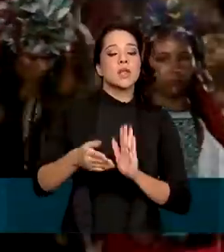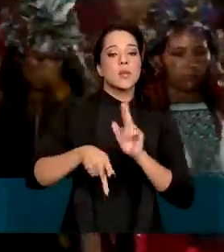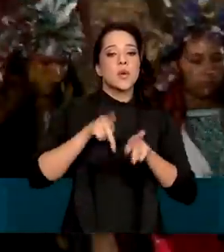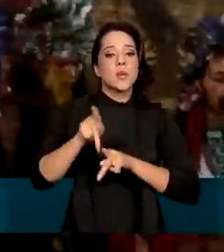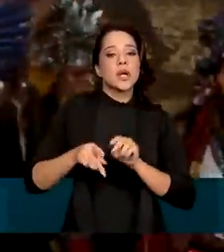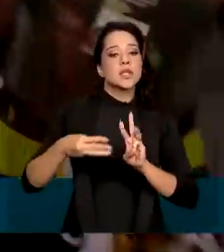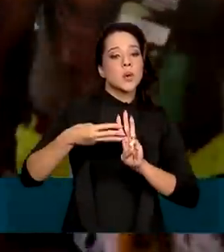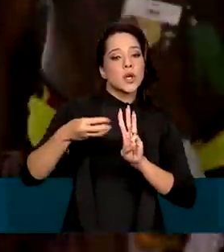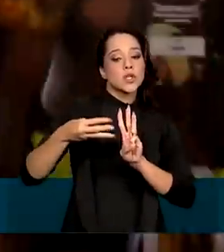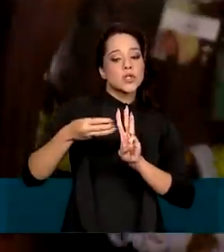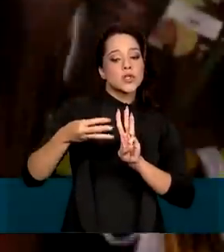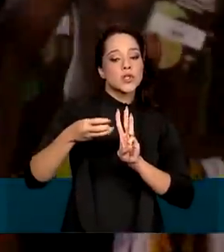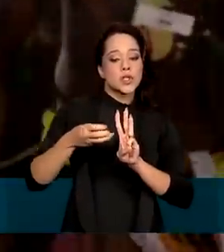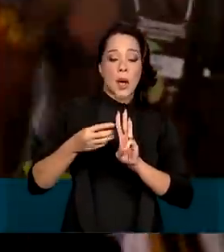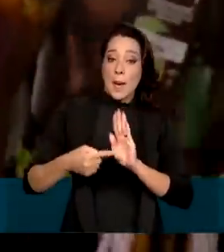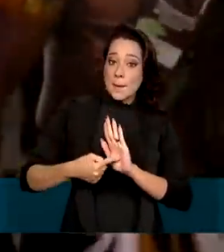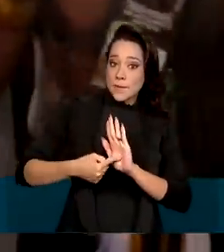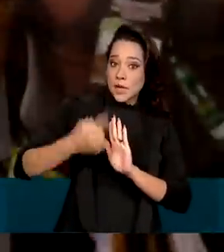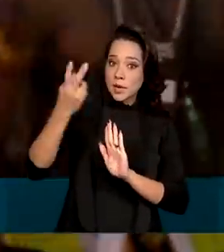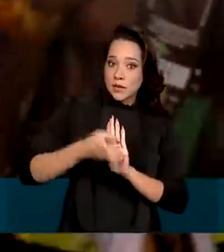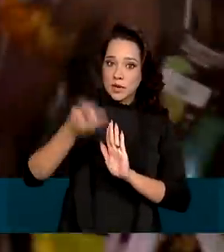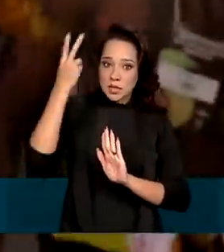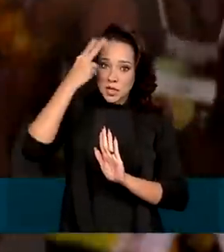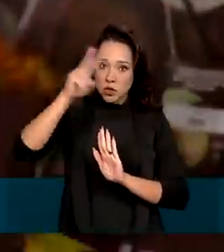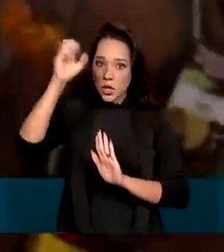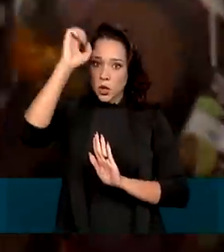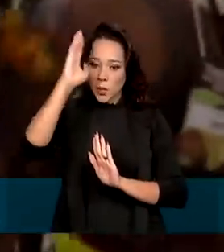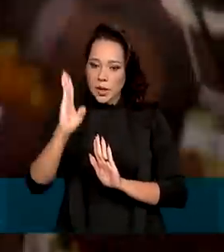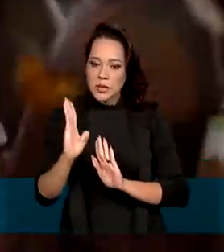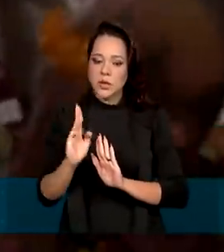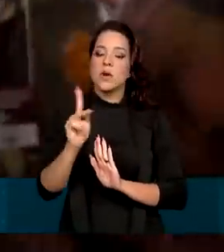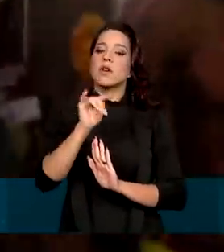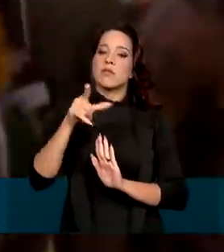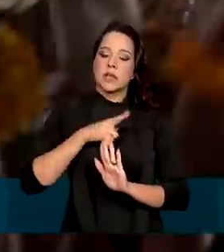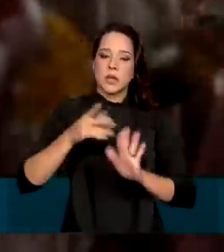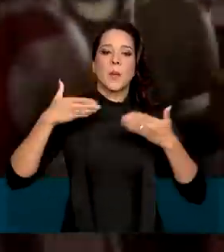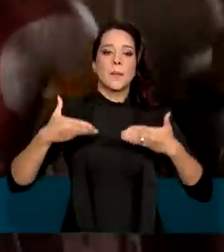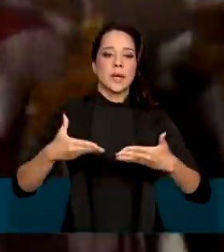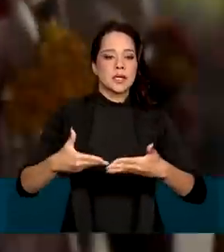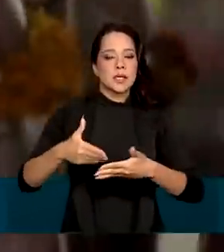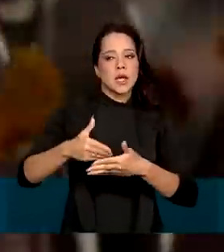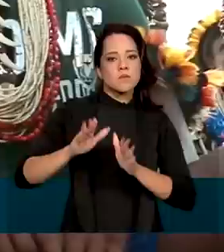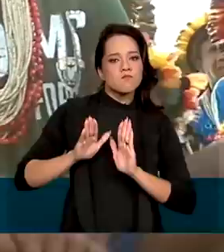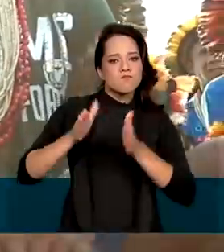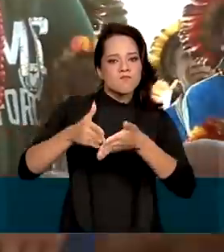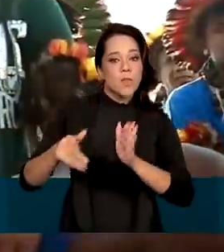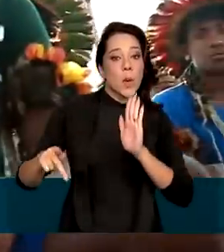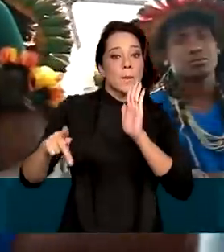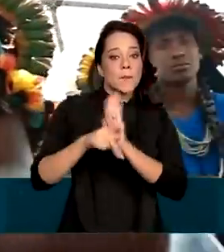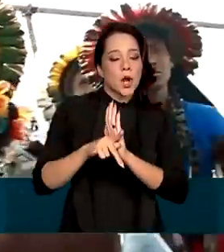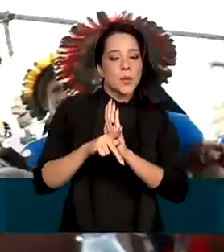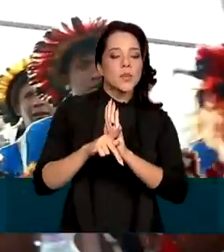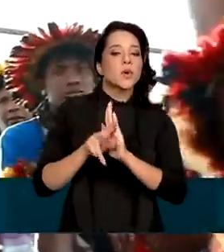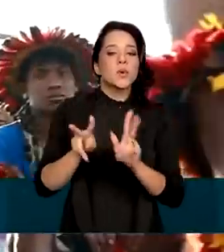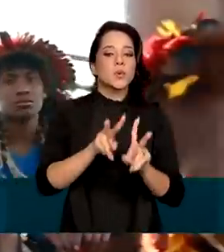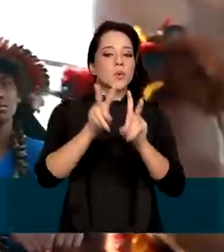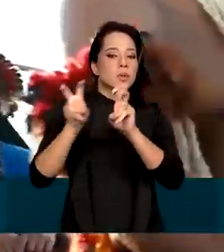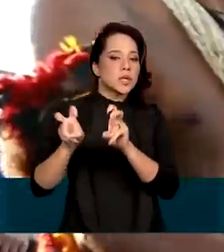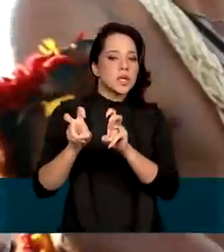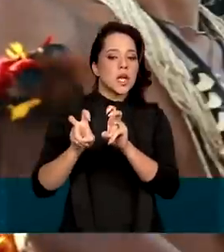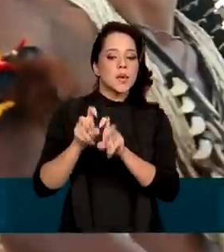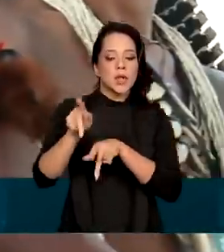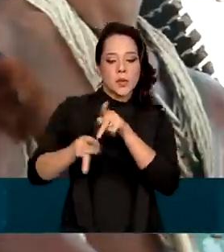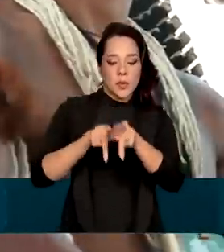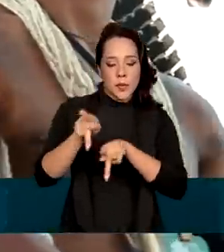indígenas. Será a primeira vez na história que o Brasil contará com um ministério exclusivo para tratar dos assuntos